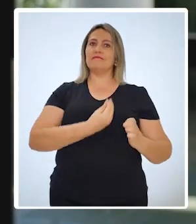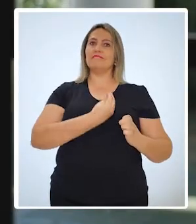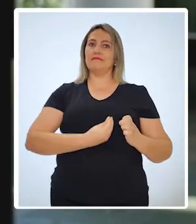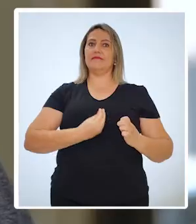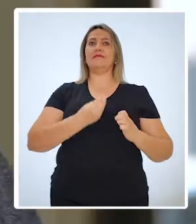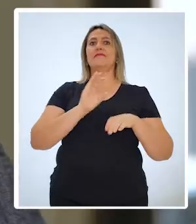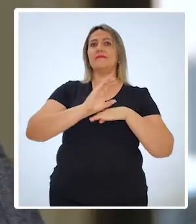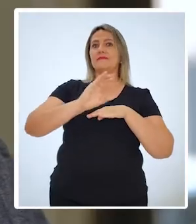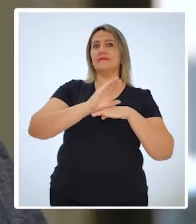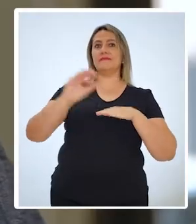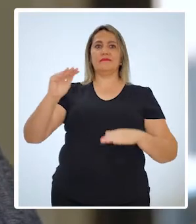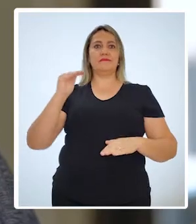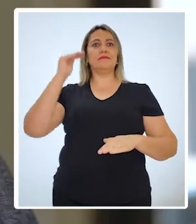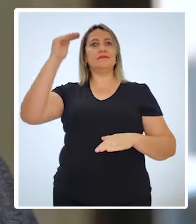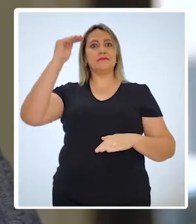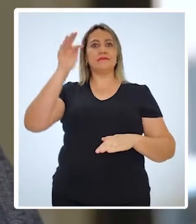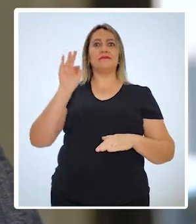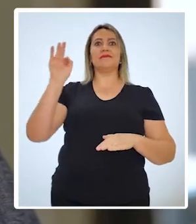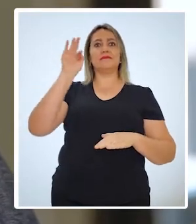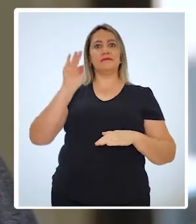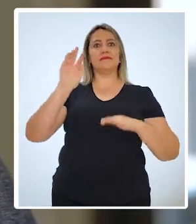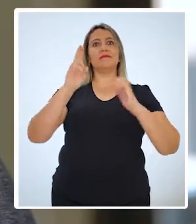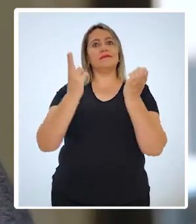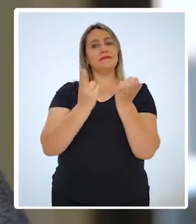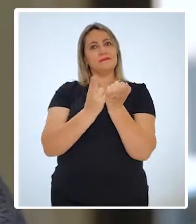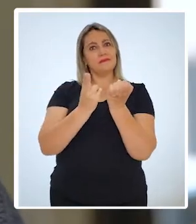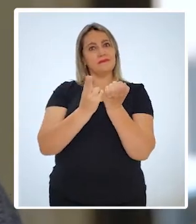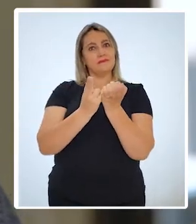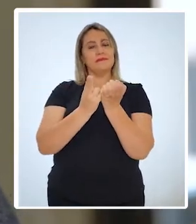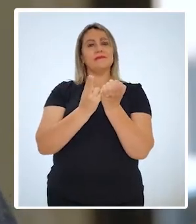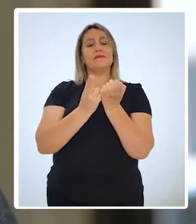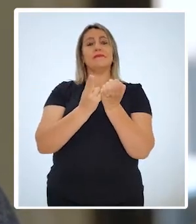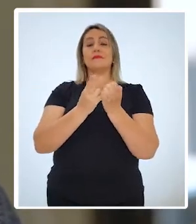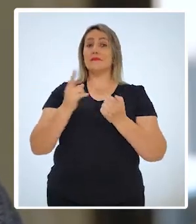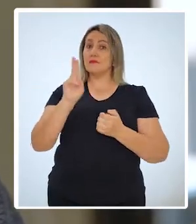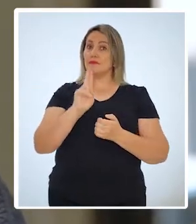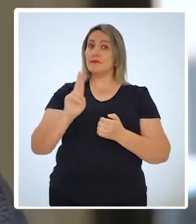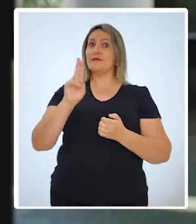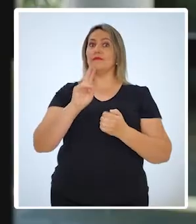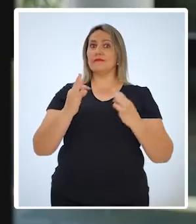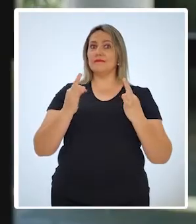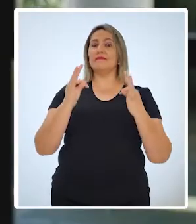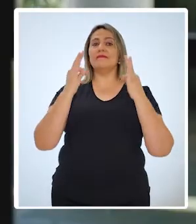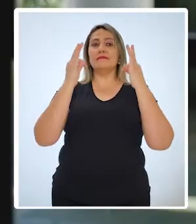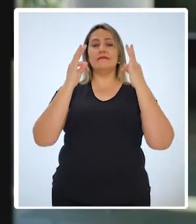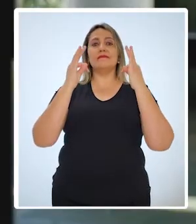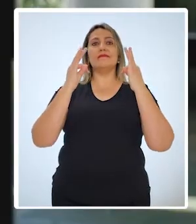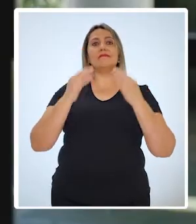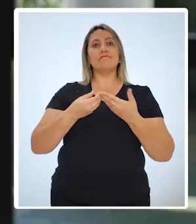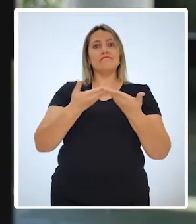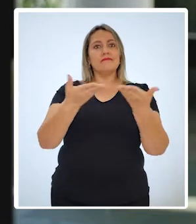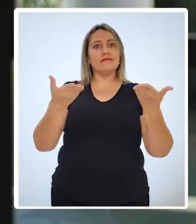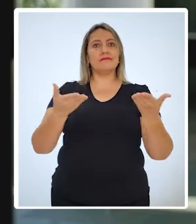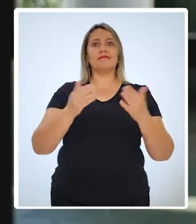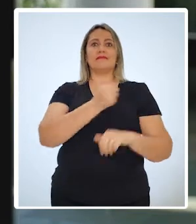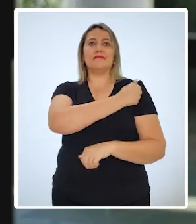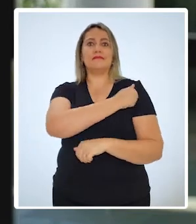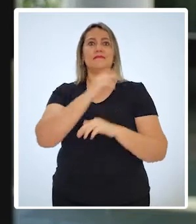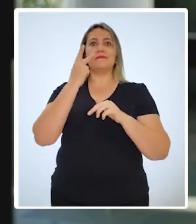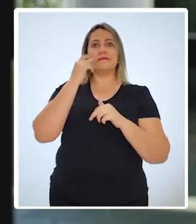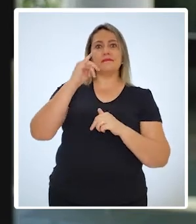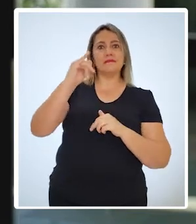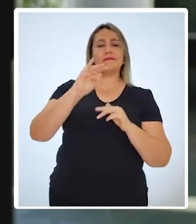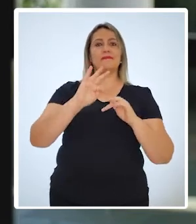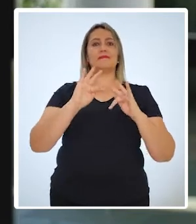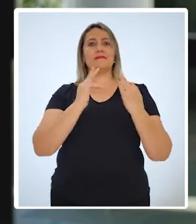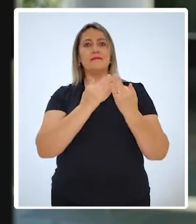desafios, sim. Foi uma quebra de paradigma para professores, alunos e para famílias, mas depois que o novo modelo foi se tornando cada vez